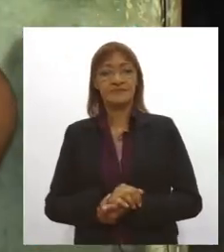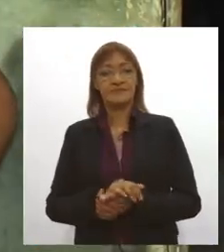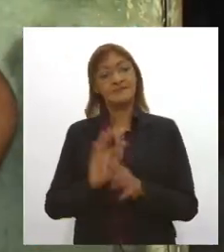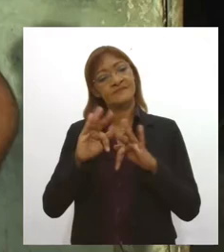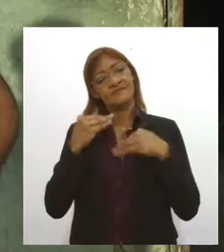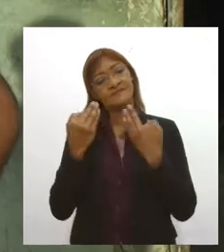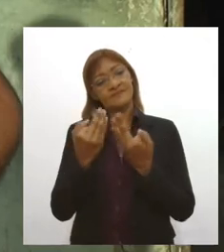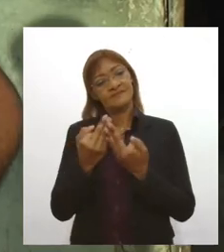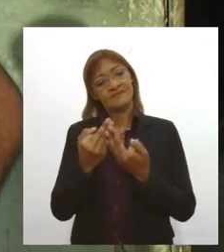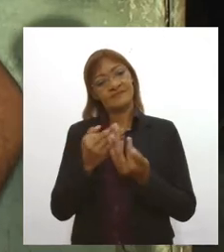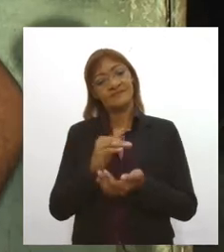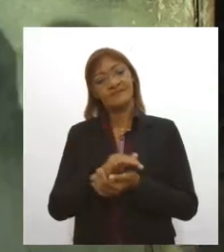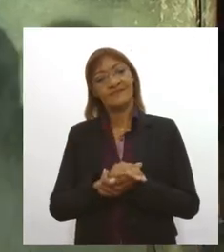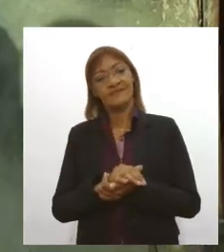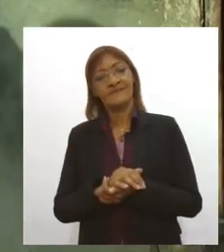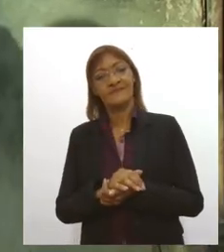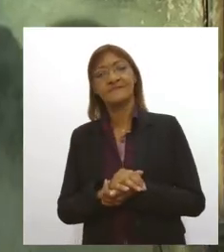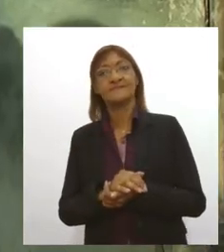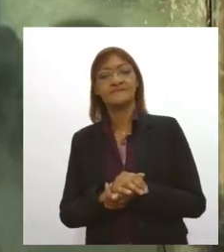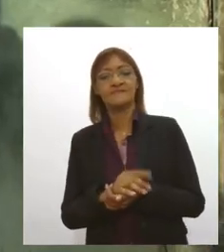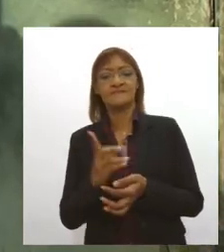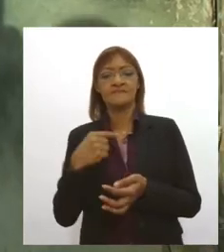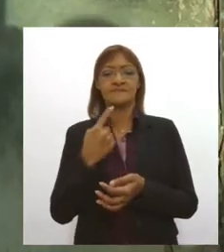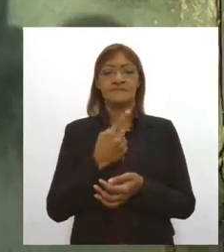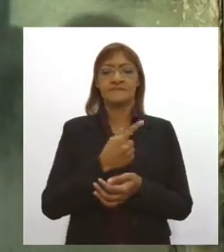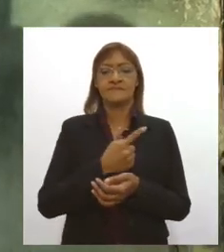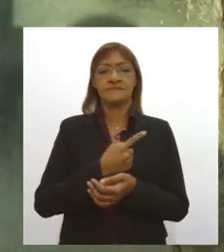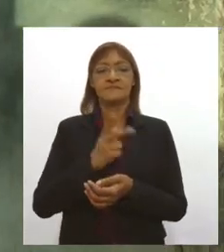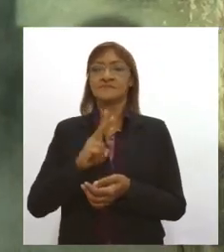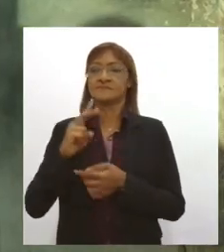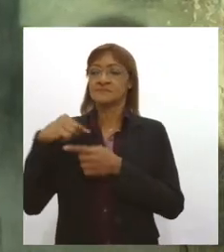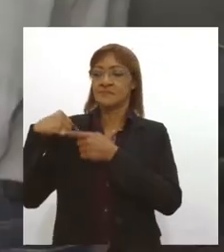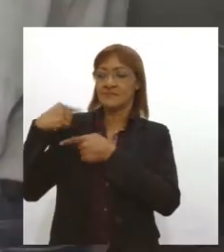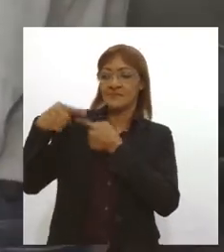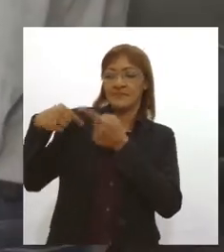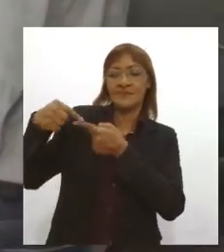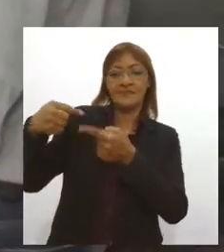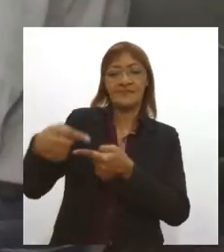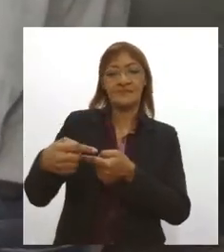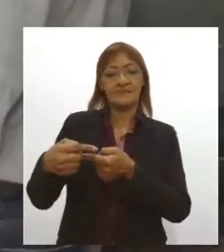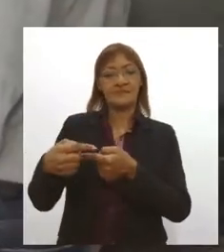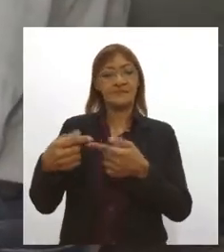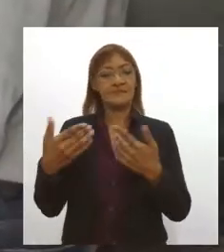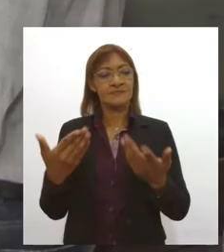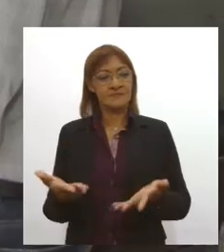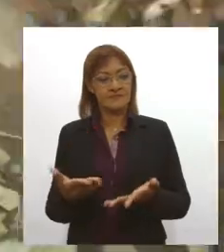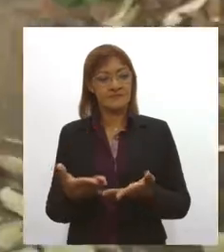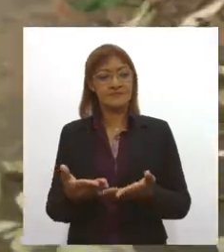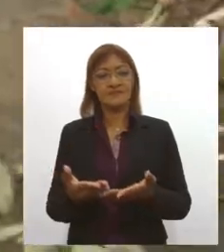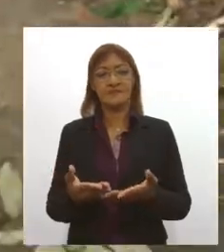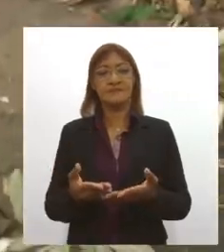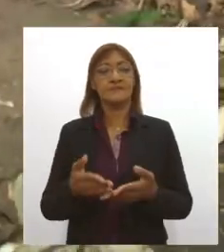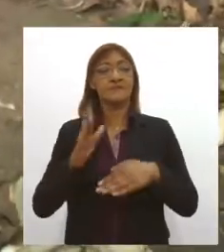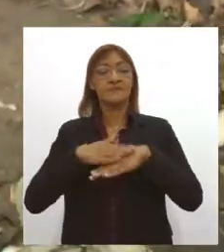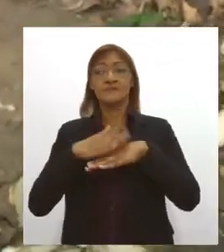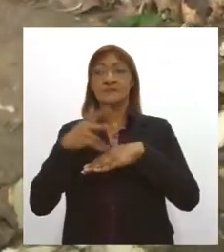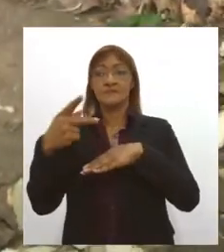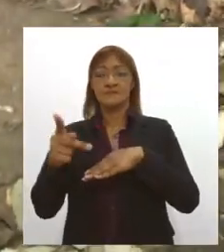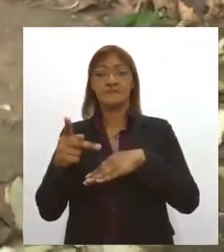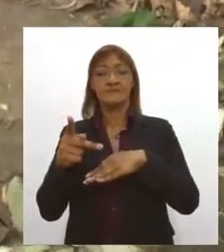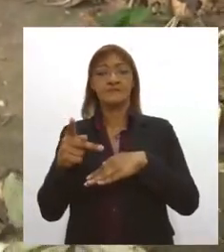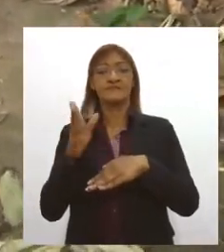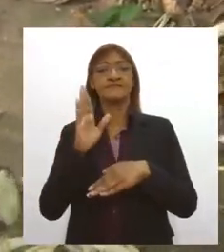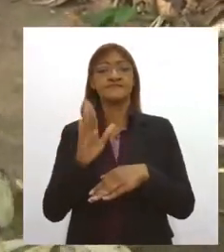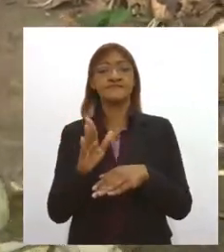entendeu aqui a gente é de avó para pai e de pai para filhos de acordo com o farinheiro apesar da vida